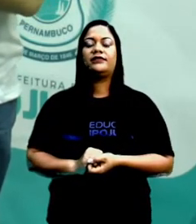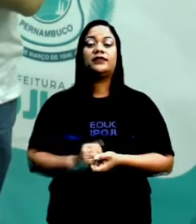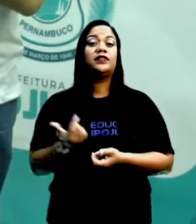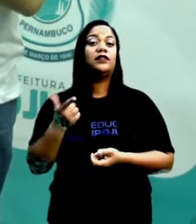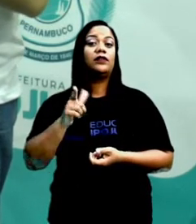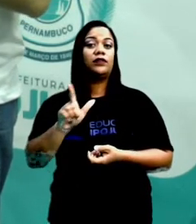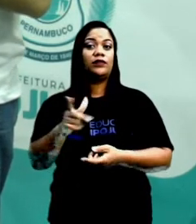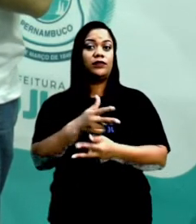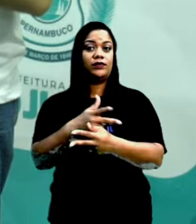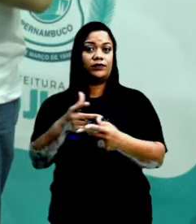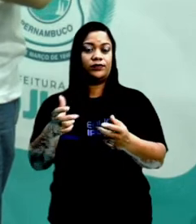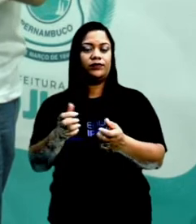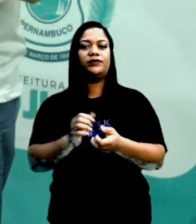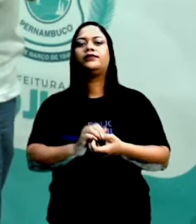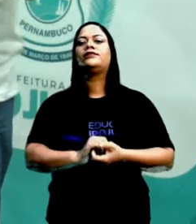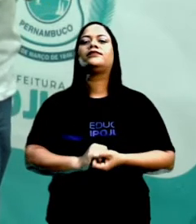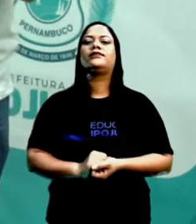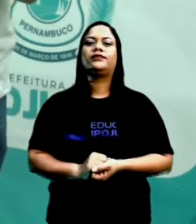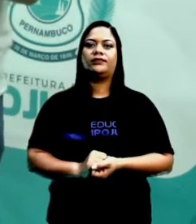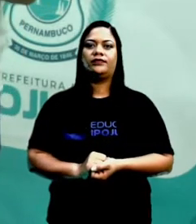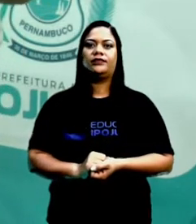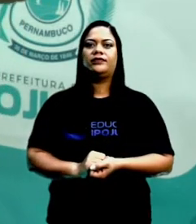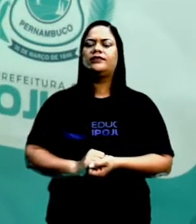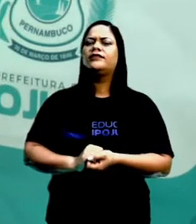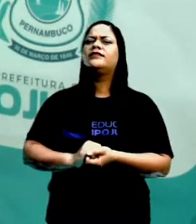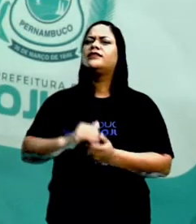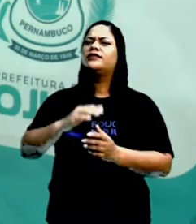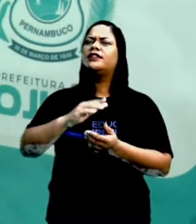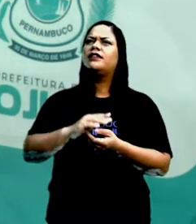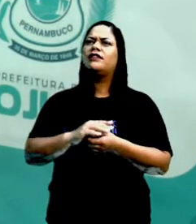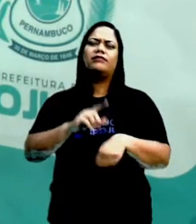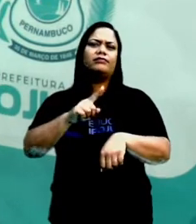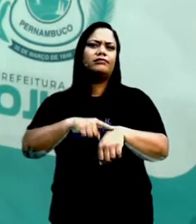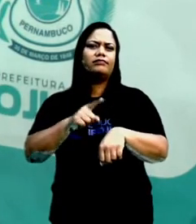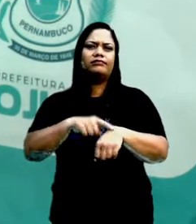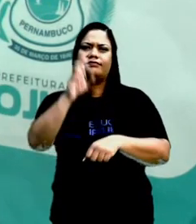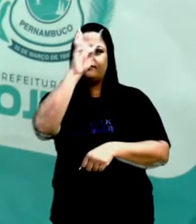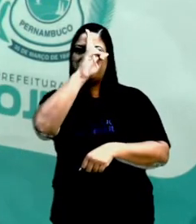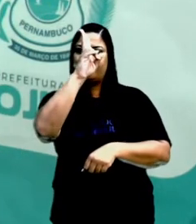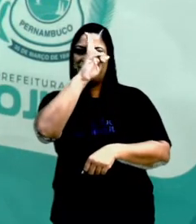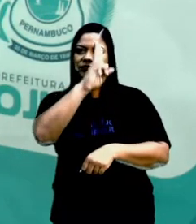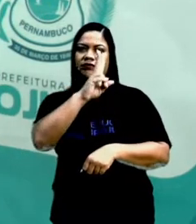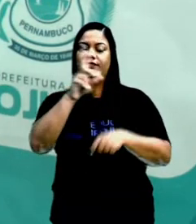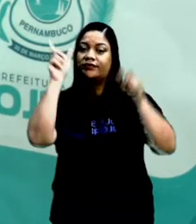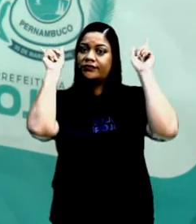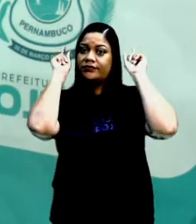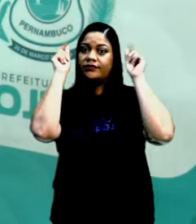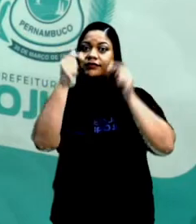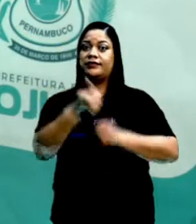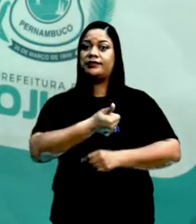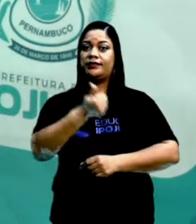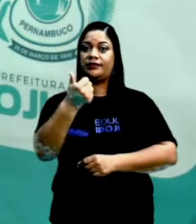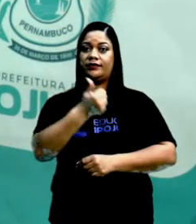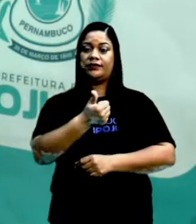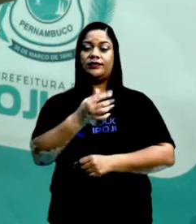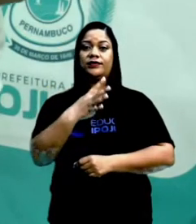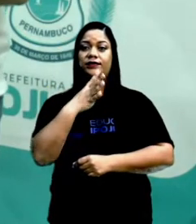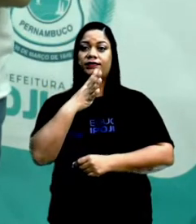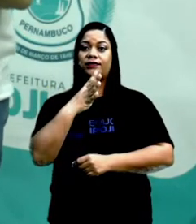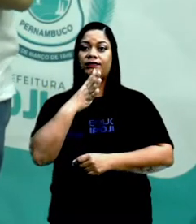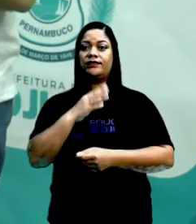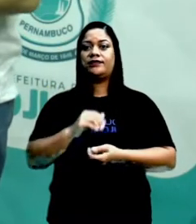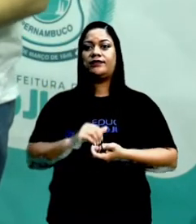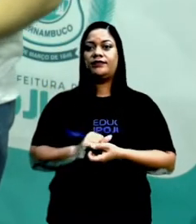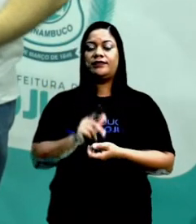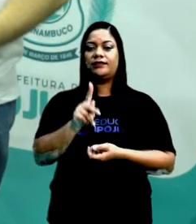outra coisa também é o período histórico, né? O primeiro período histórico da Grécia Antiga é o período que a gente conhece como